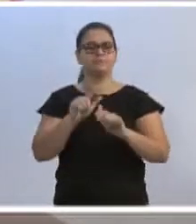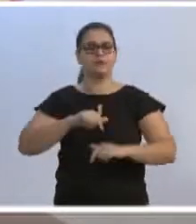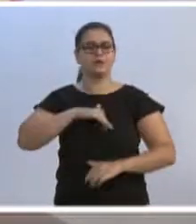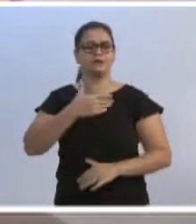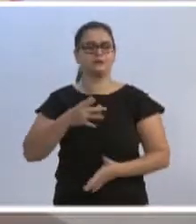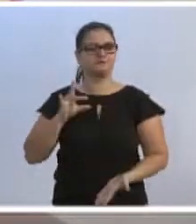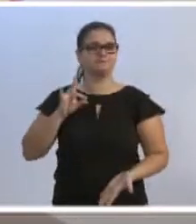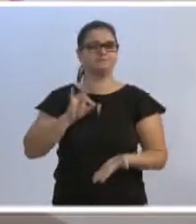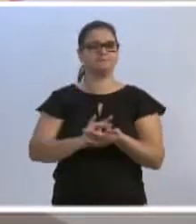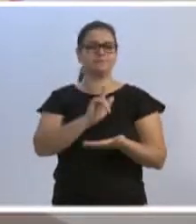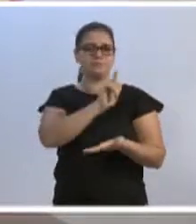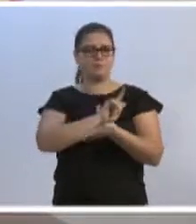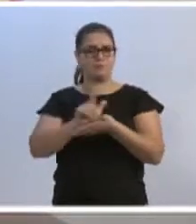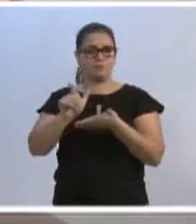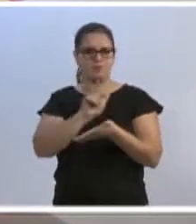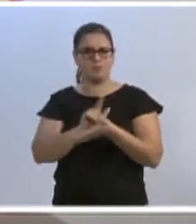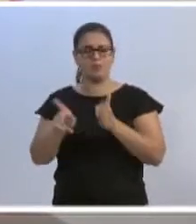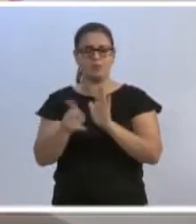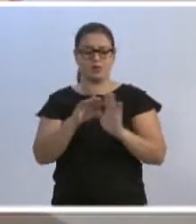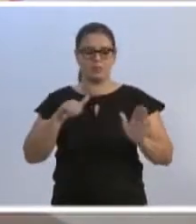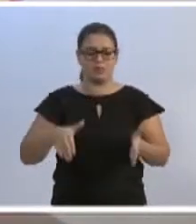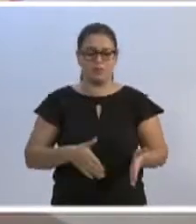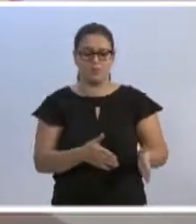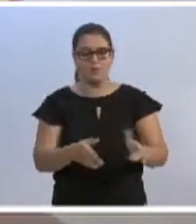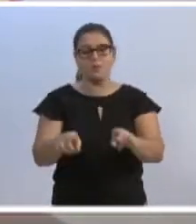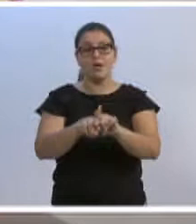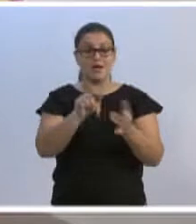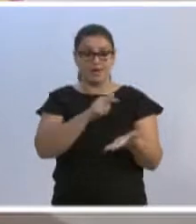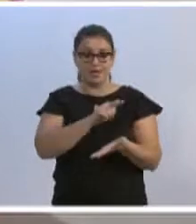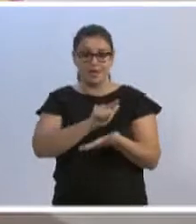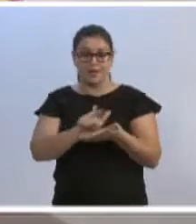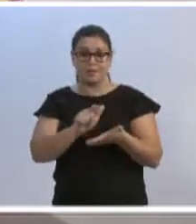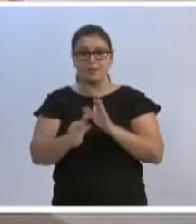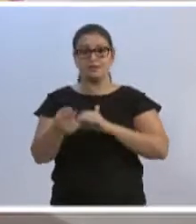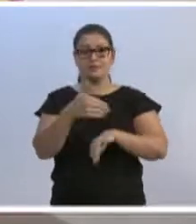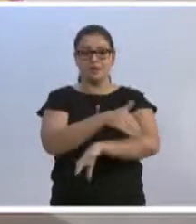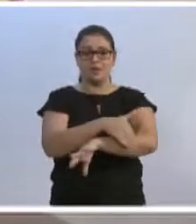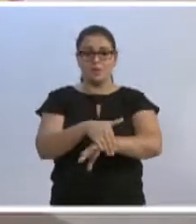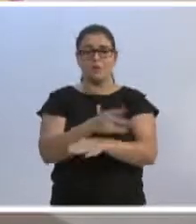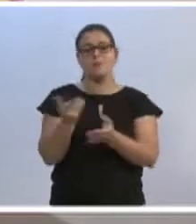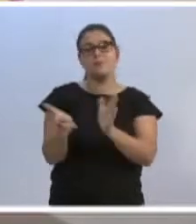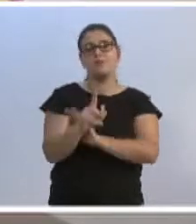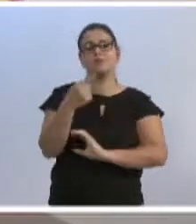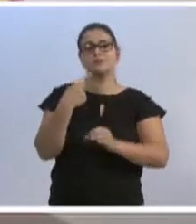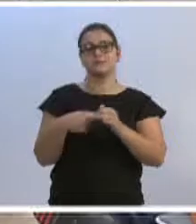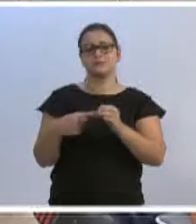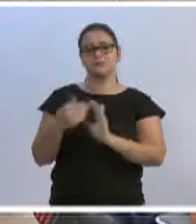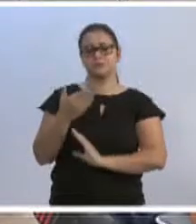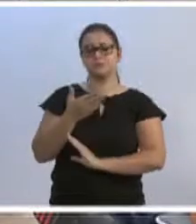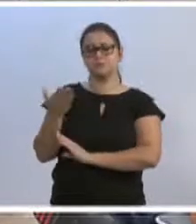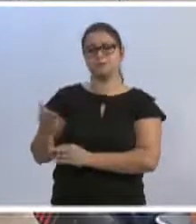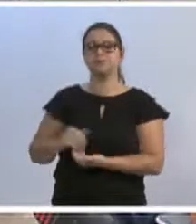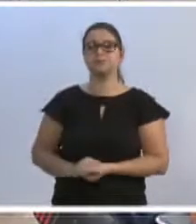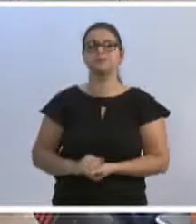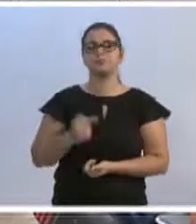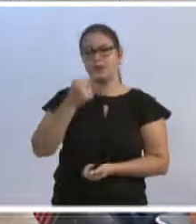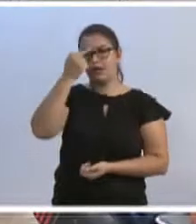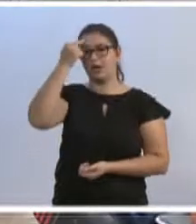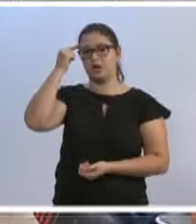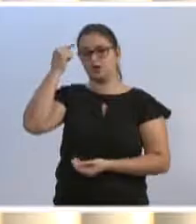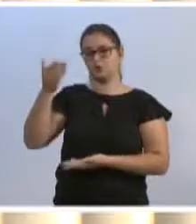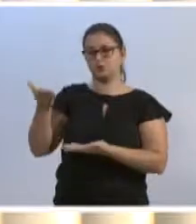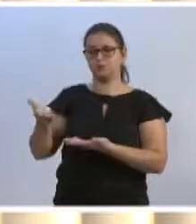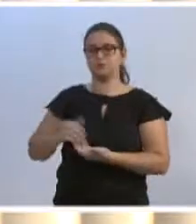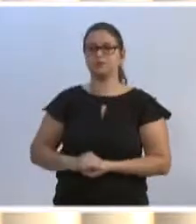efetiva na limpeza dos ribeirões e na limpeza das vias públicas da cidade. Concedo a parte. Vereadorito, em a parte.